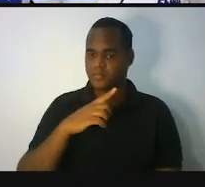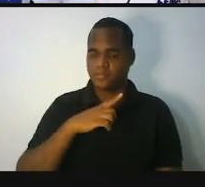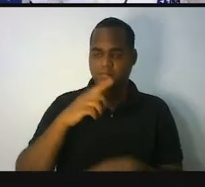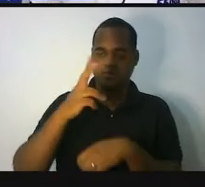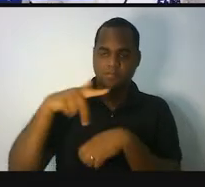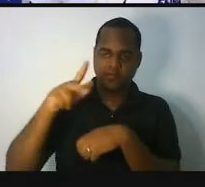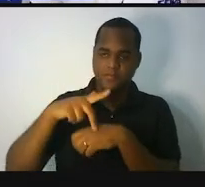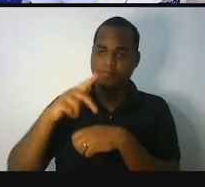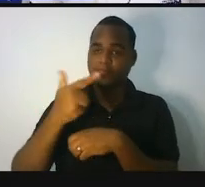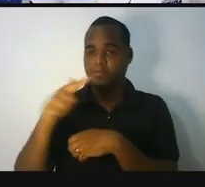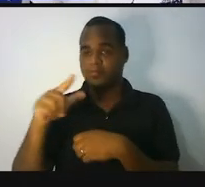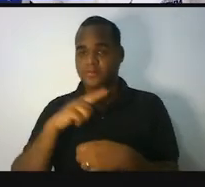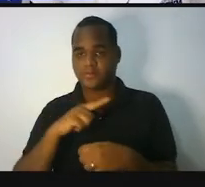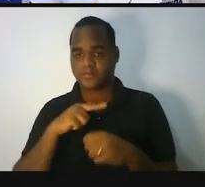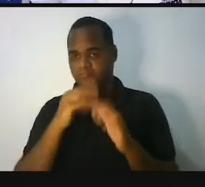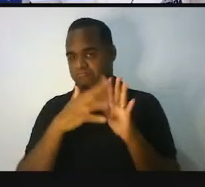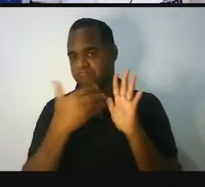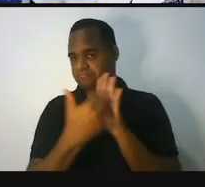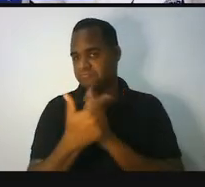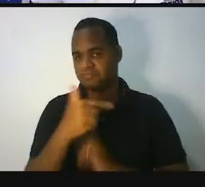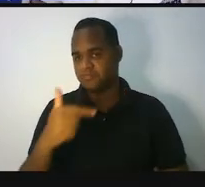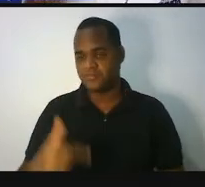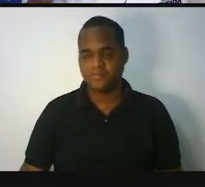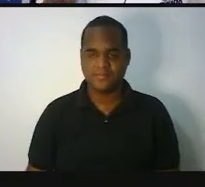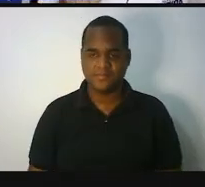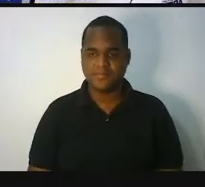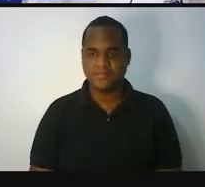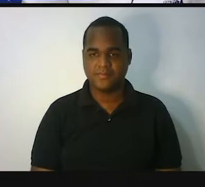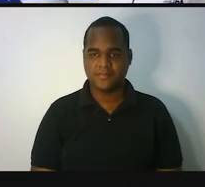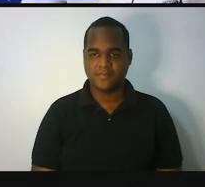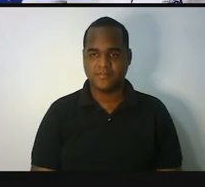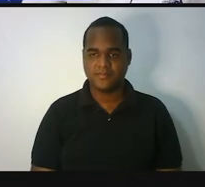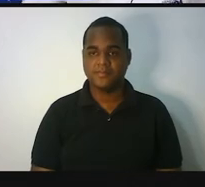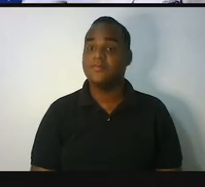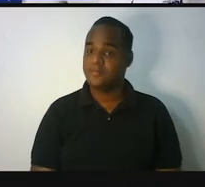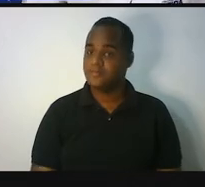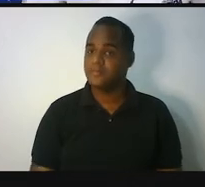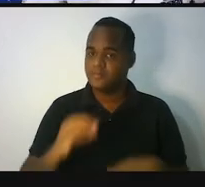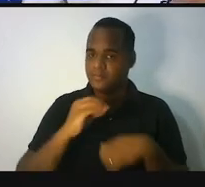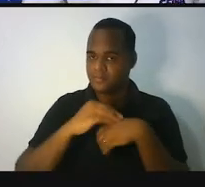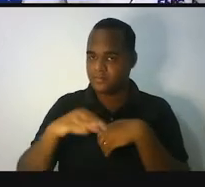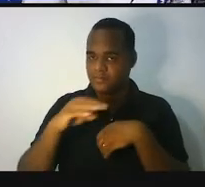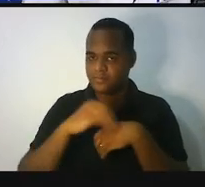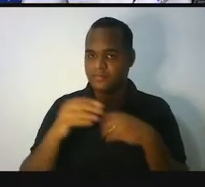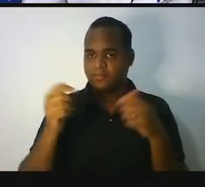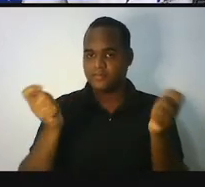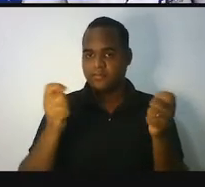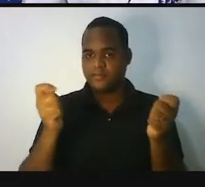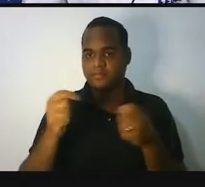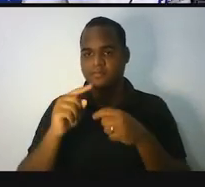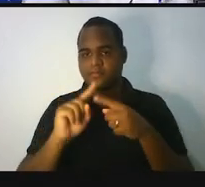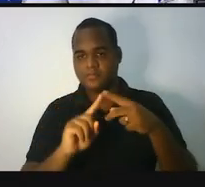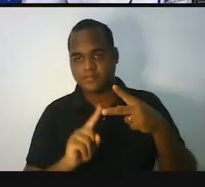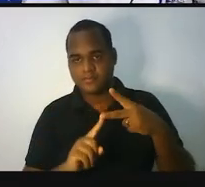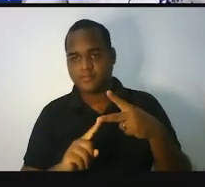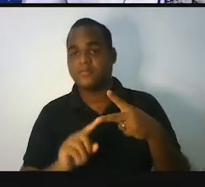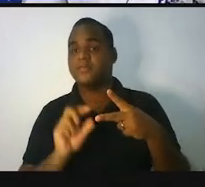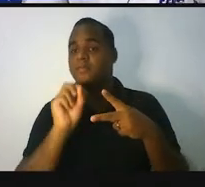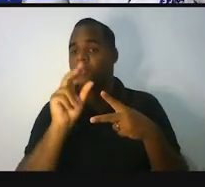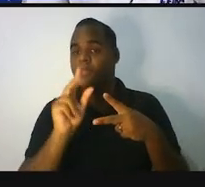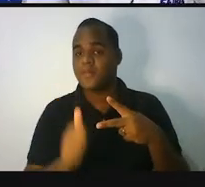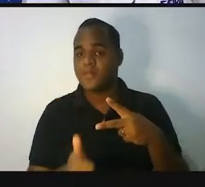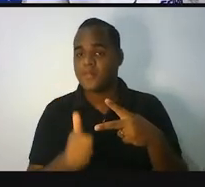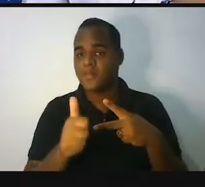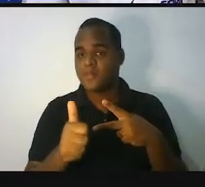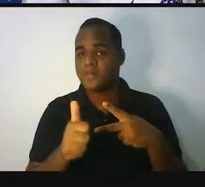apareceram na tabela? Tá? Então, a gente tem as duas informações. Quando você fizer aqueles cálculos da